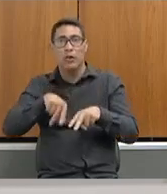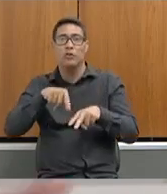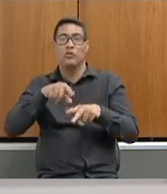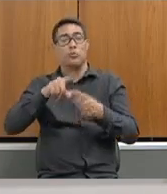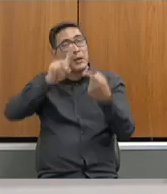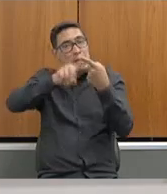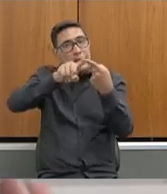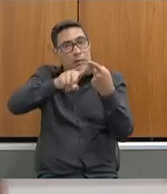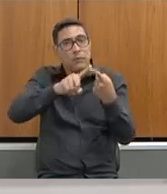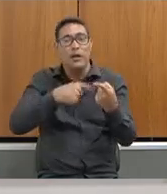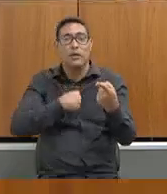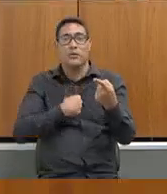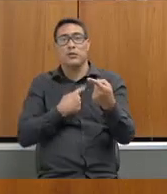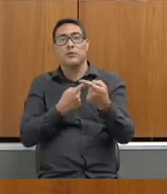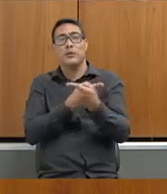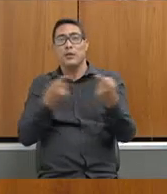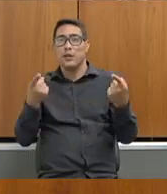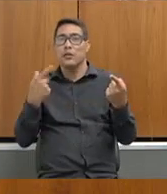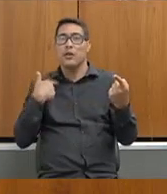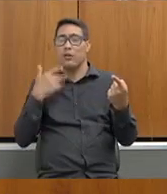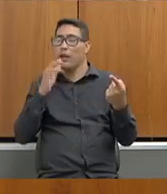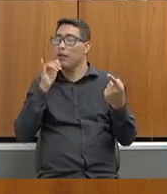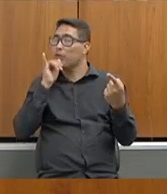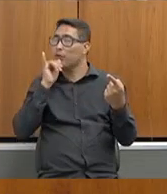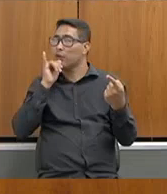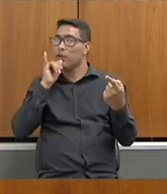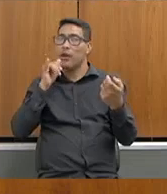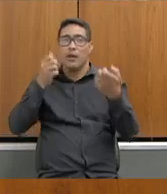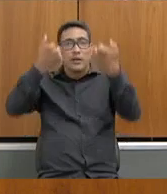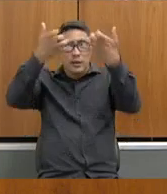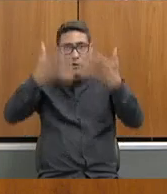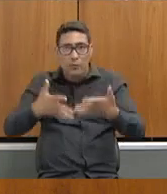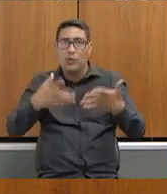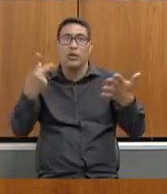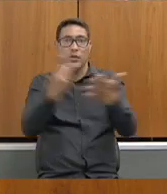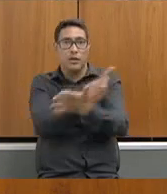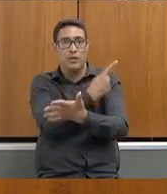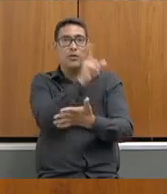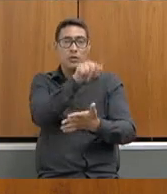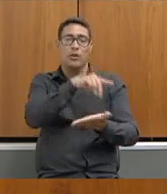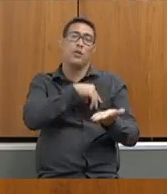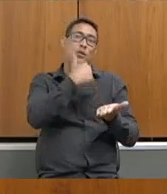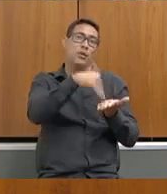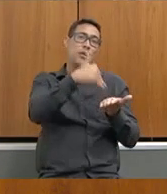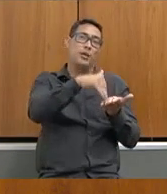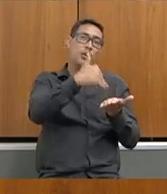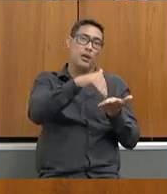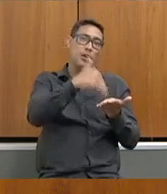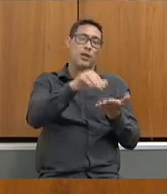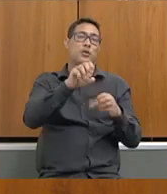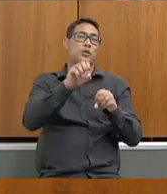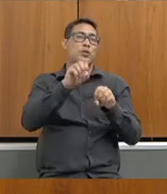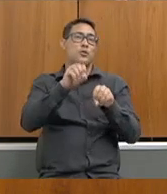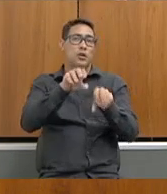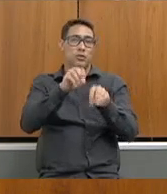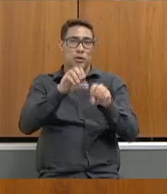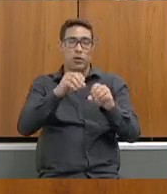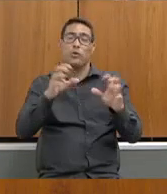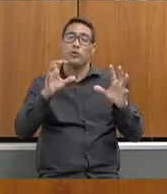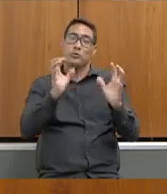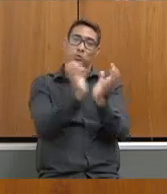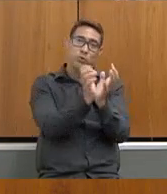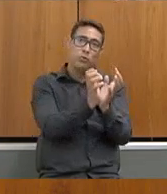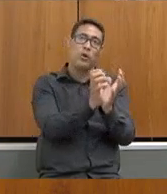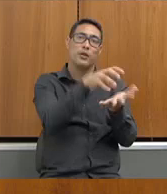queria aqui deixar esse testemunho dessa ação que tem sido feita pela Secretaria de Estado de Educação, junto com as suas superintendências